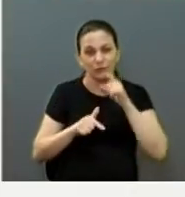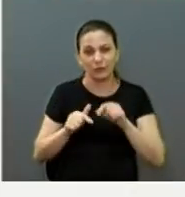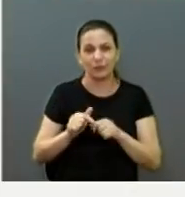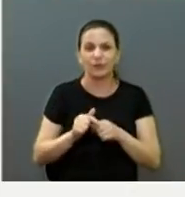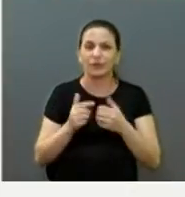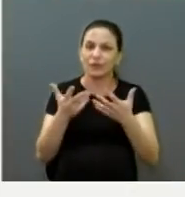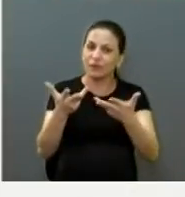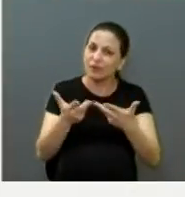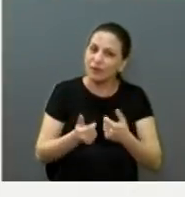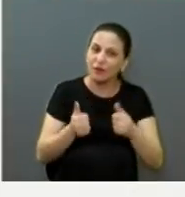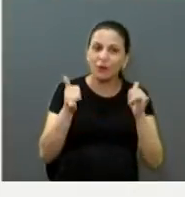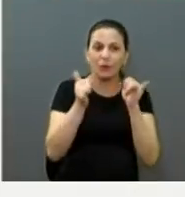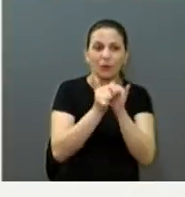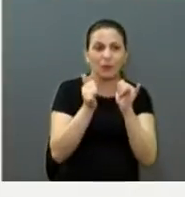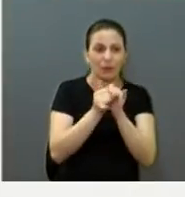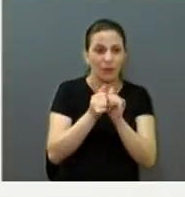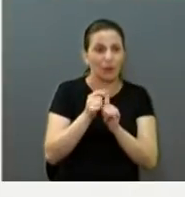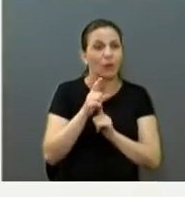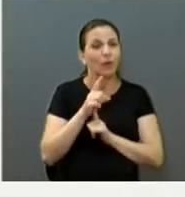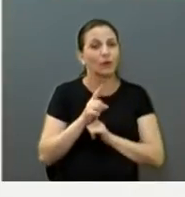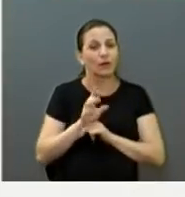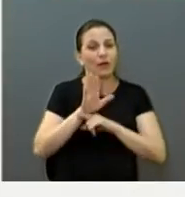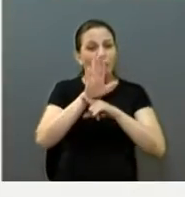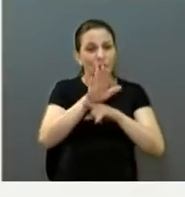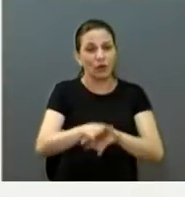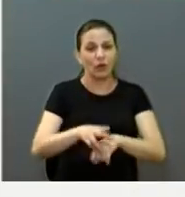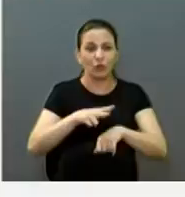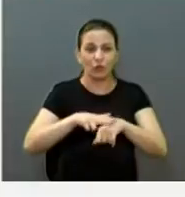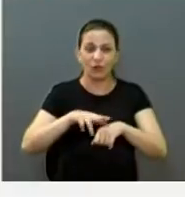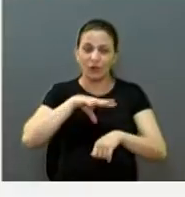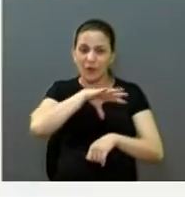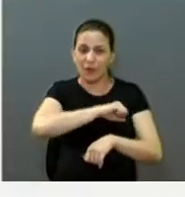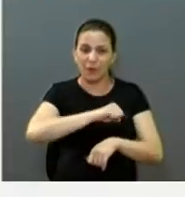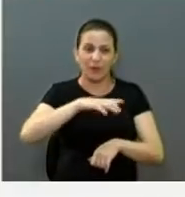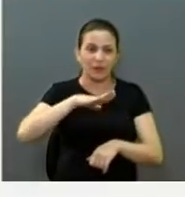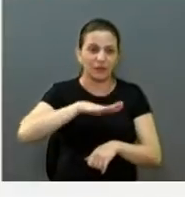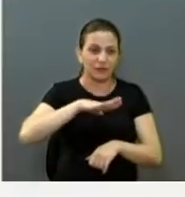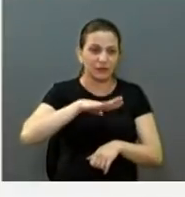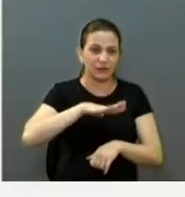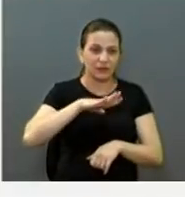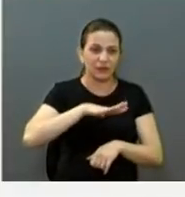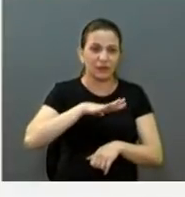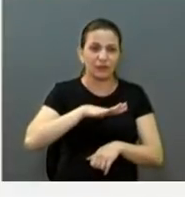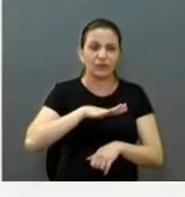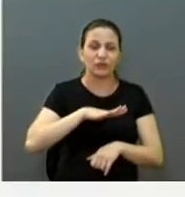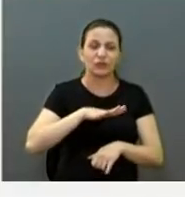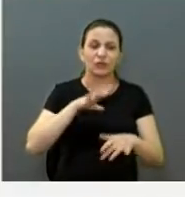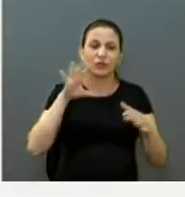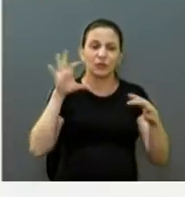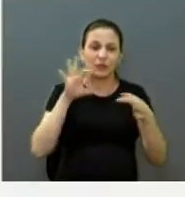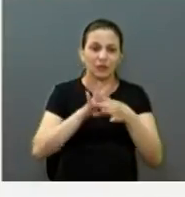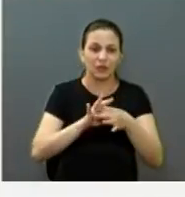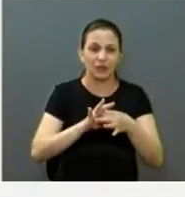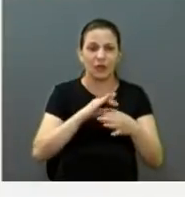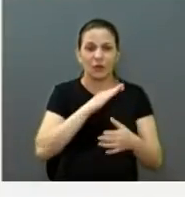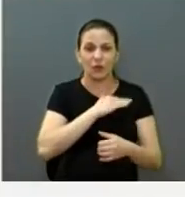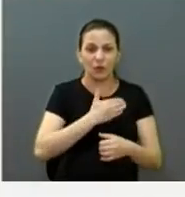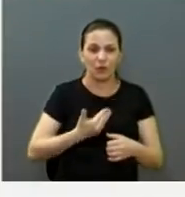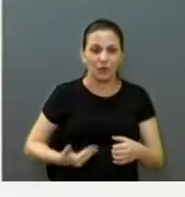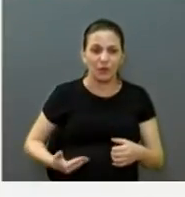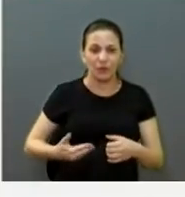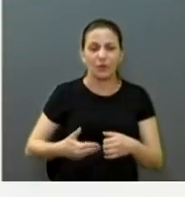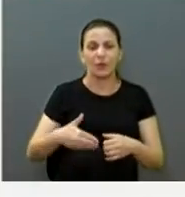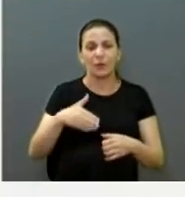adote uma praça. Cuidar do ver de amar a cidade. Parceria entre o poder público e pessoas